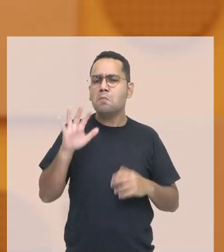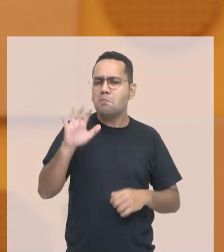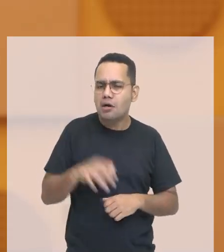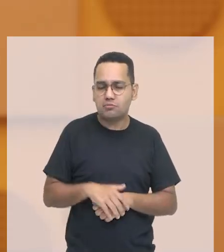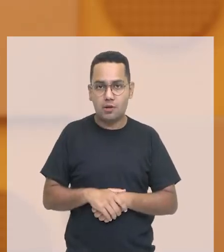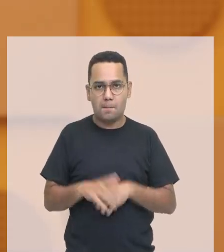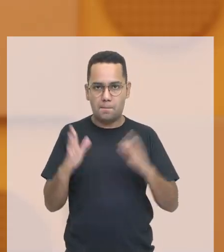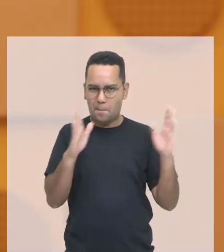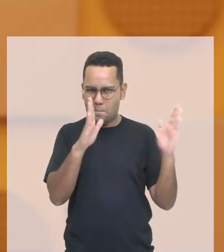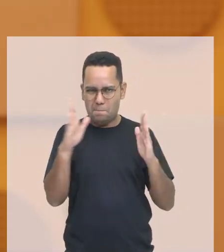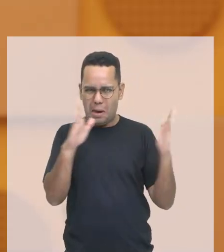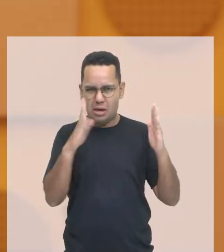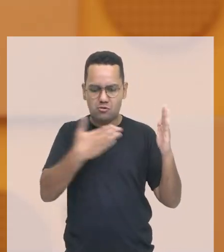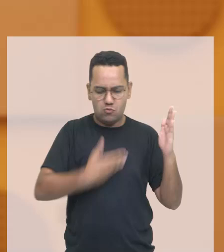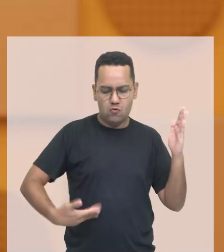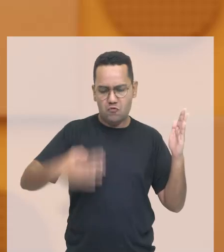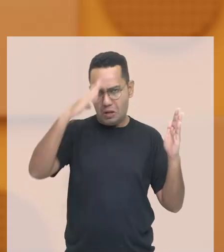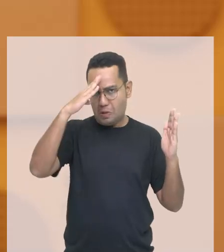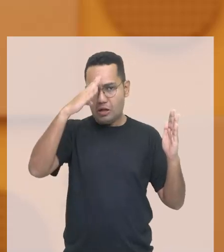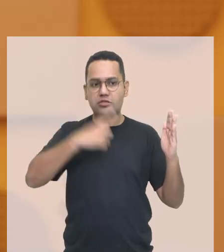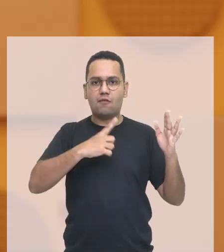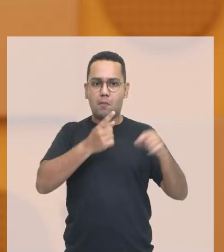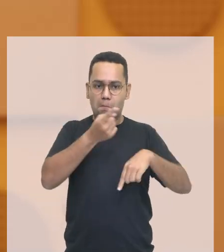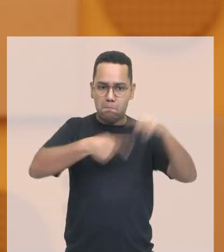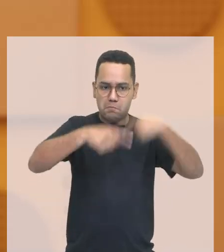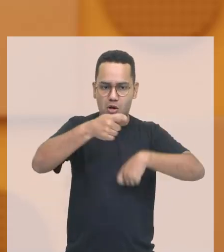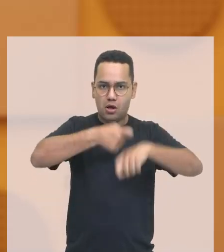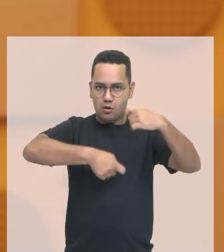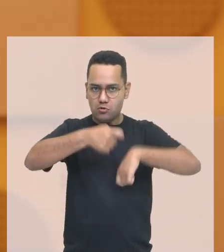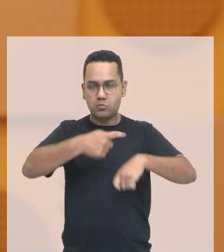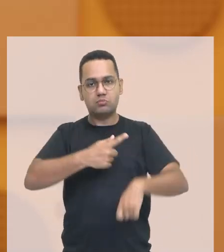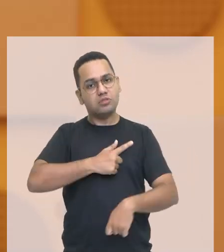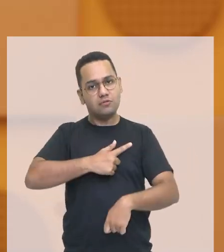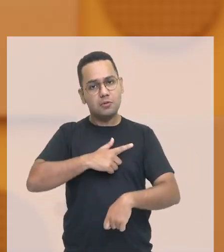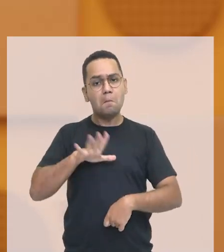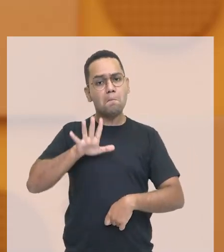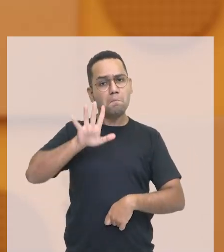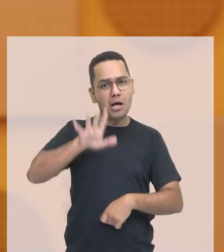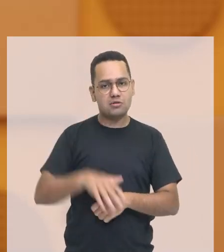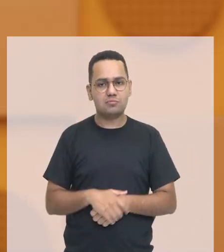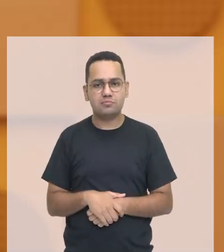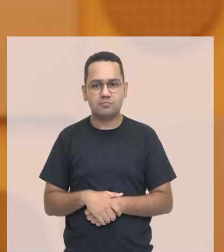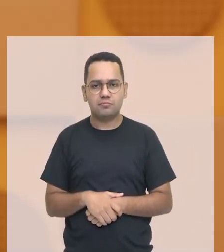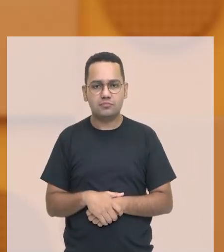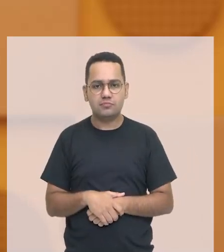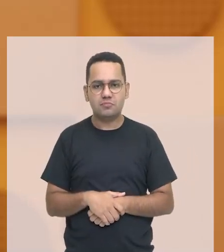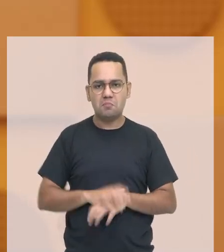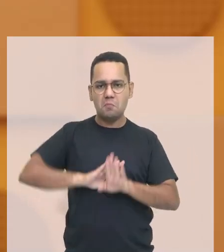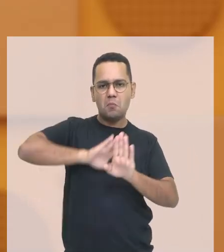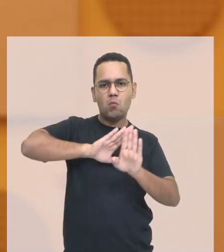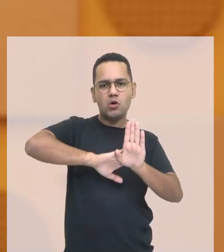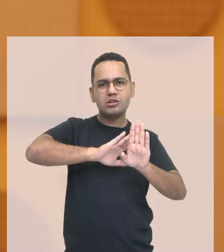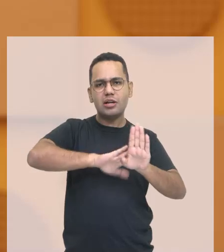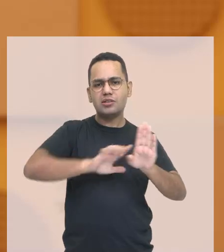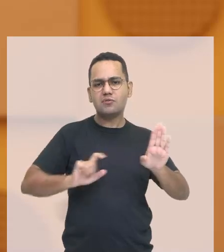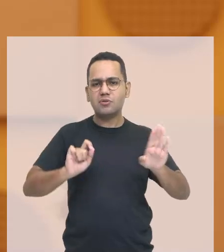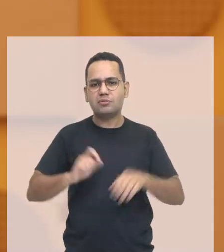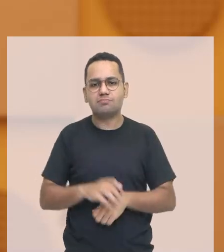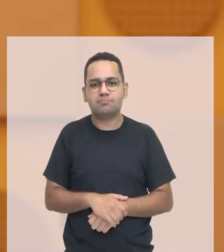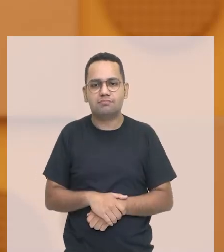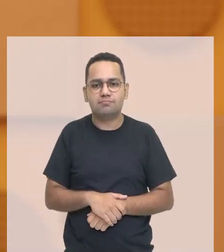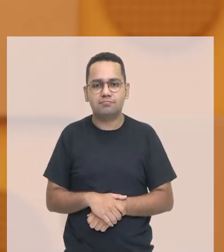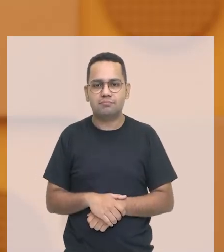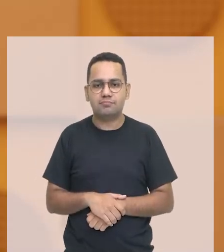econômico brasileiro, mas a gente vê que foi um crescimento mascarado por um grande crescimento da dívida